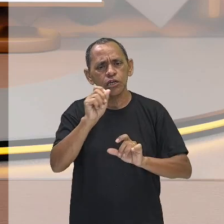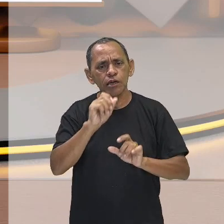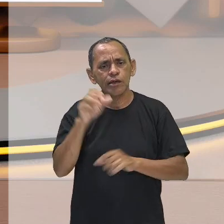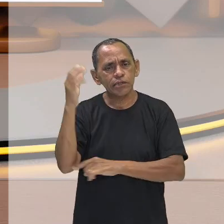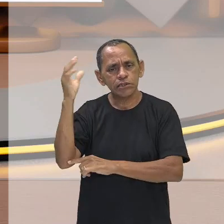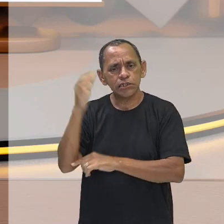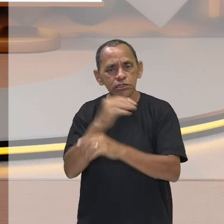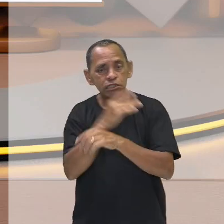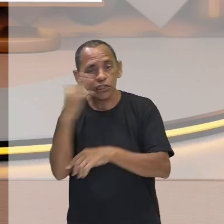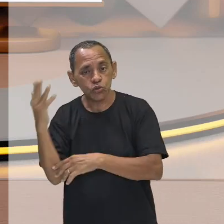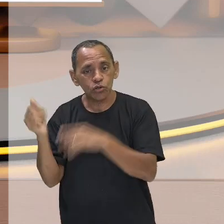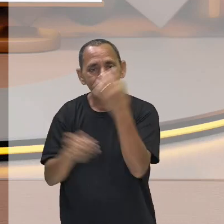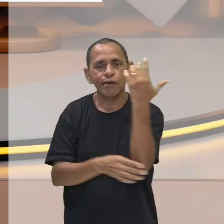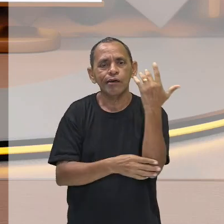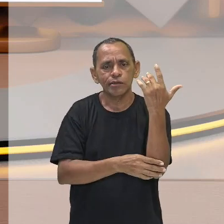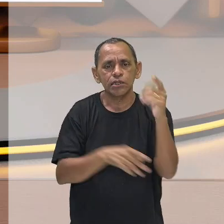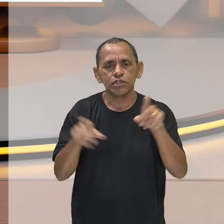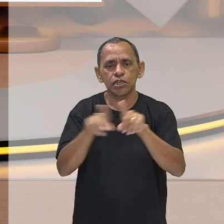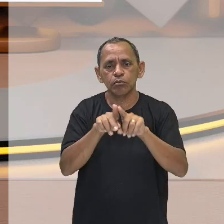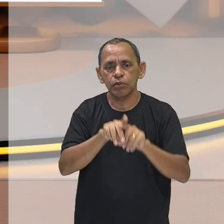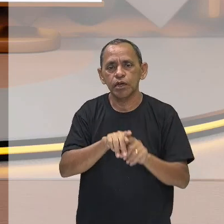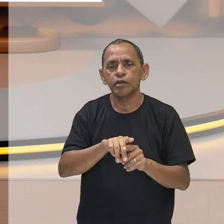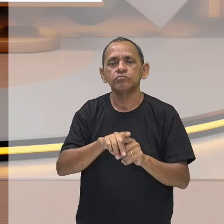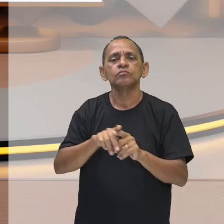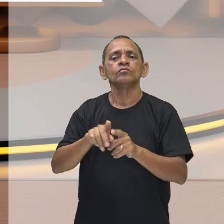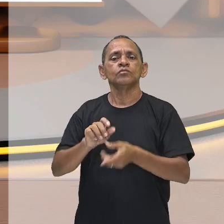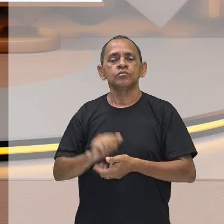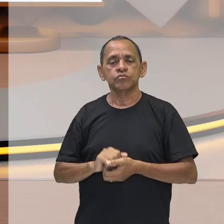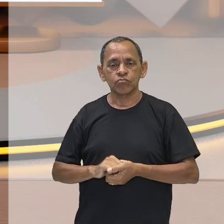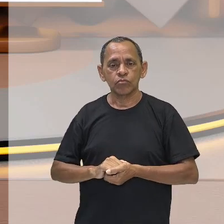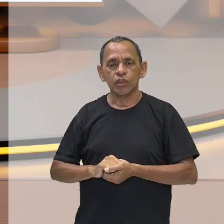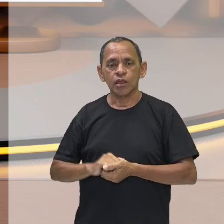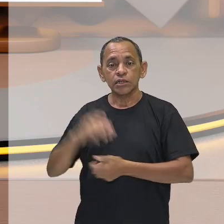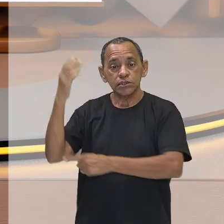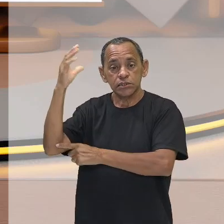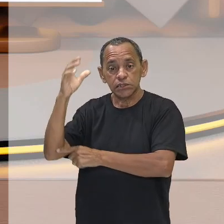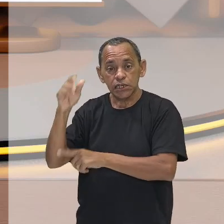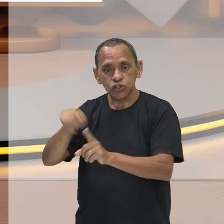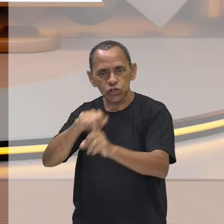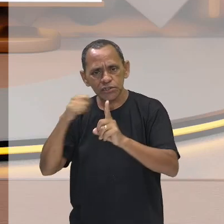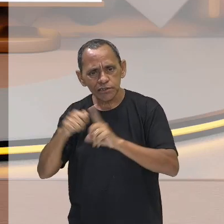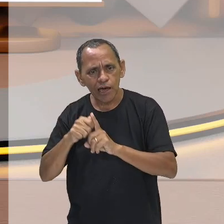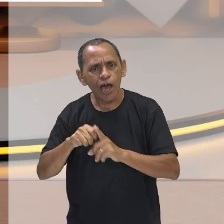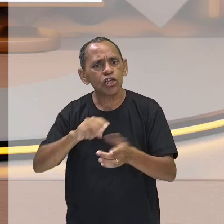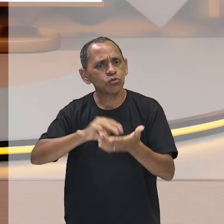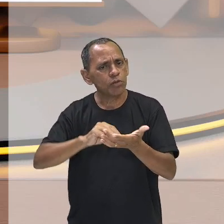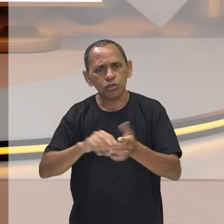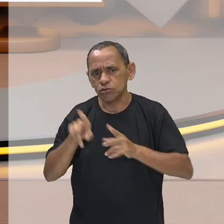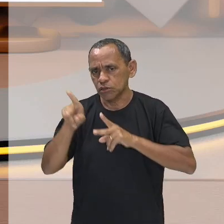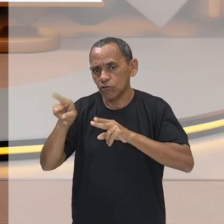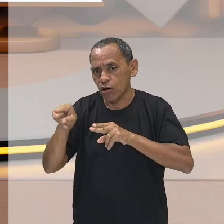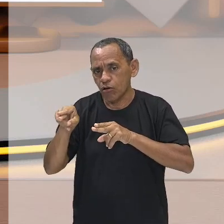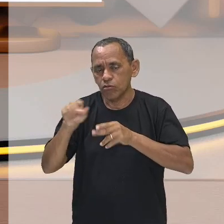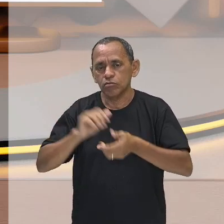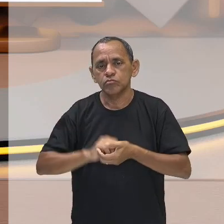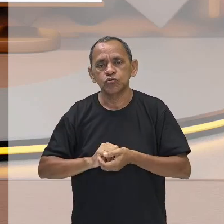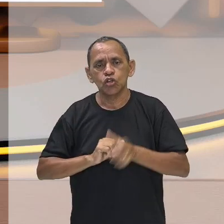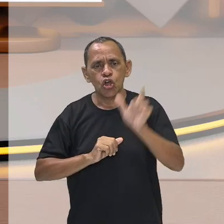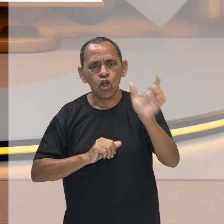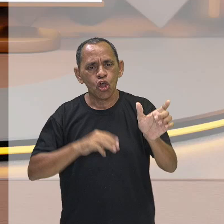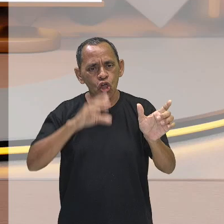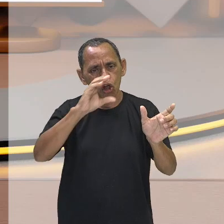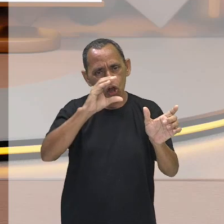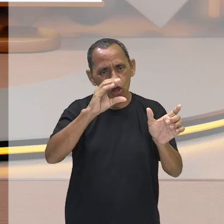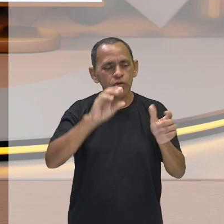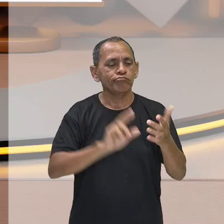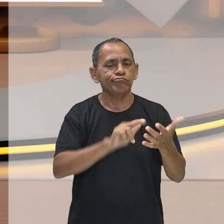natureza e as ciências sociais possuem o mesmo método. Era isso que pregava Kant, com o positivismo.